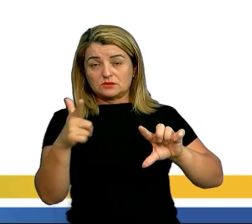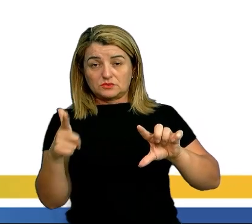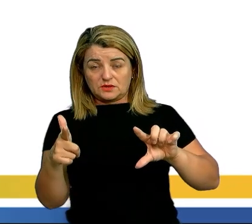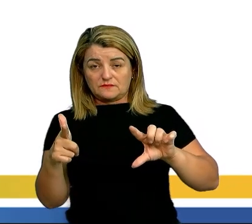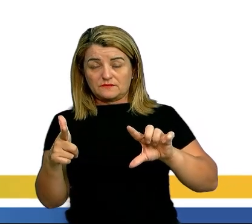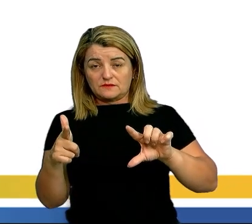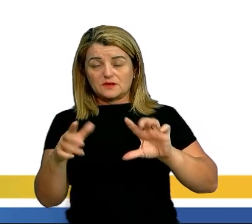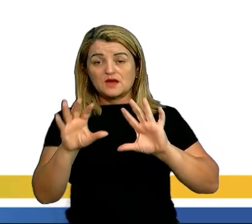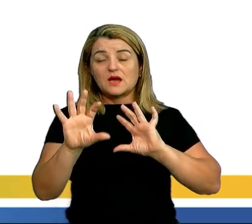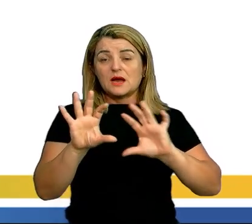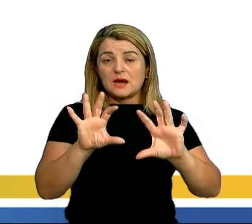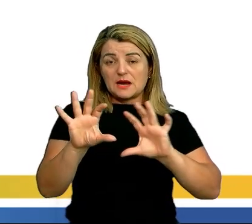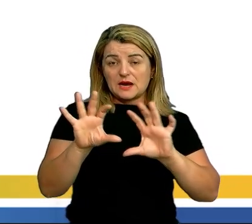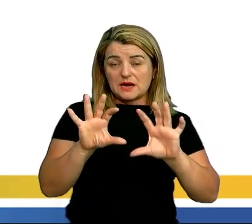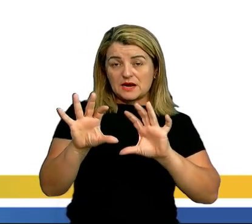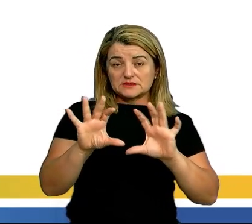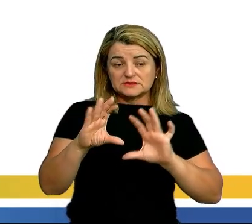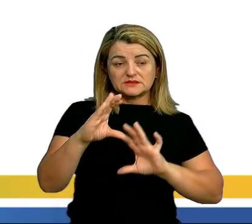Então, a